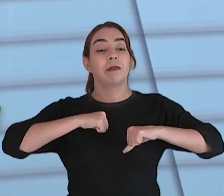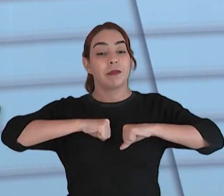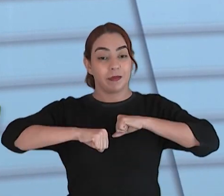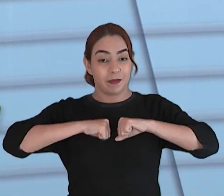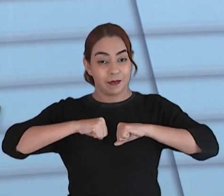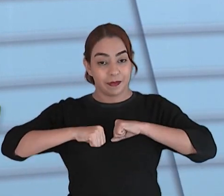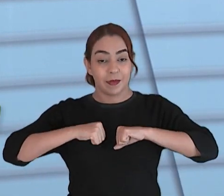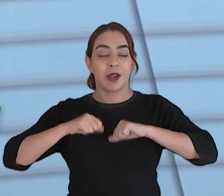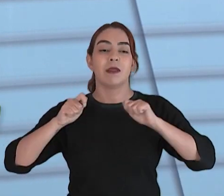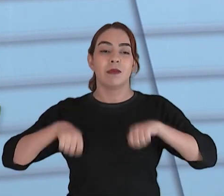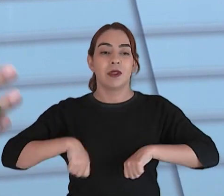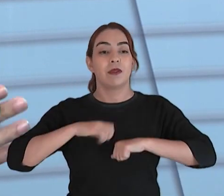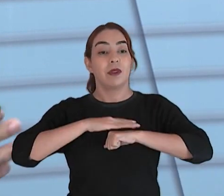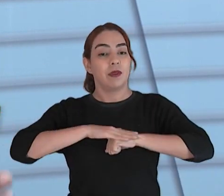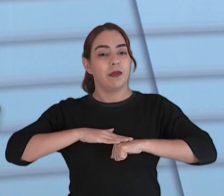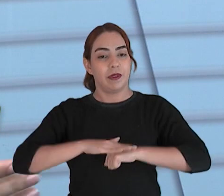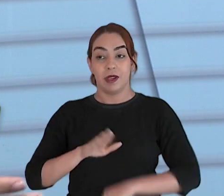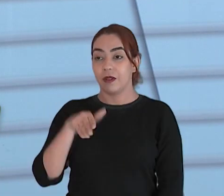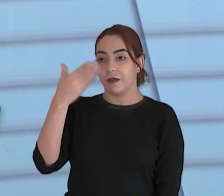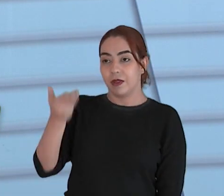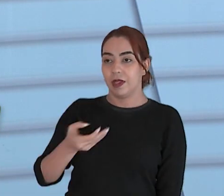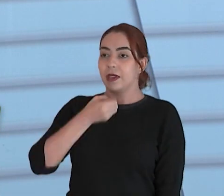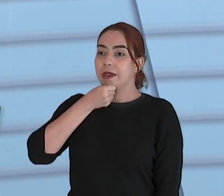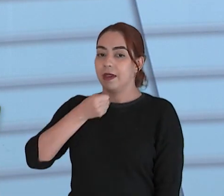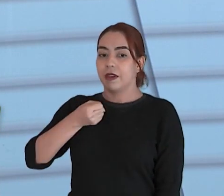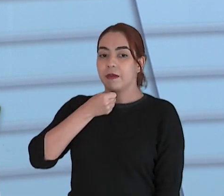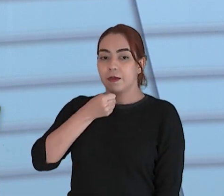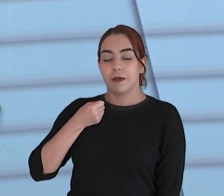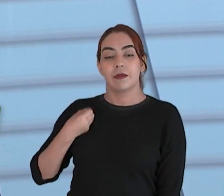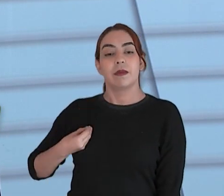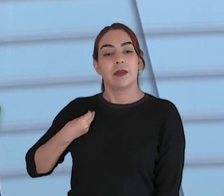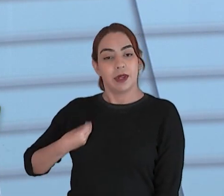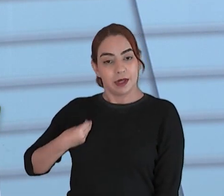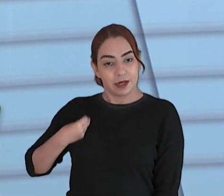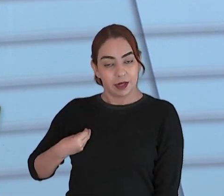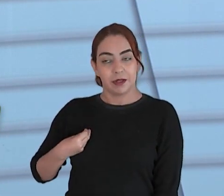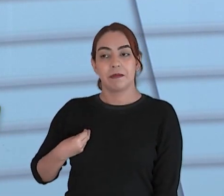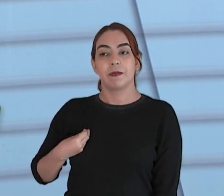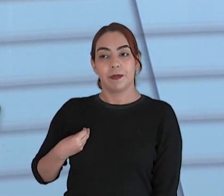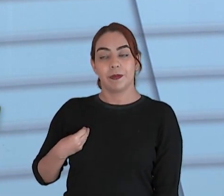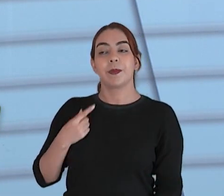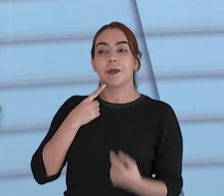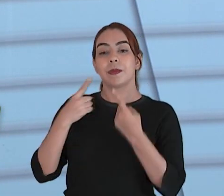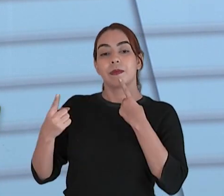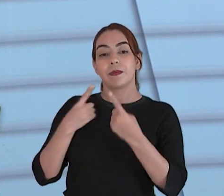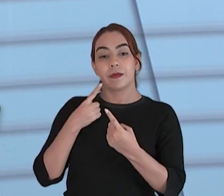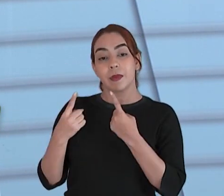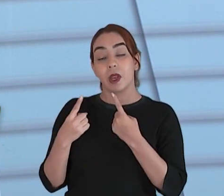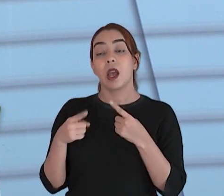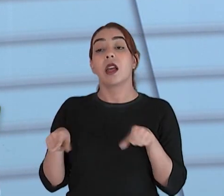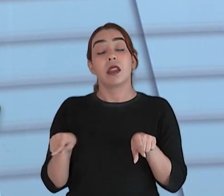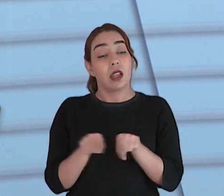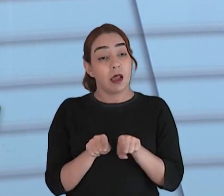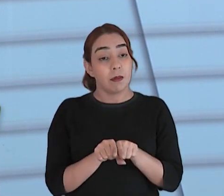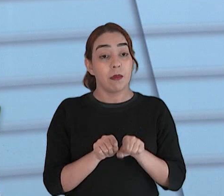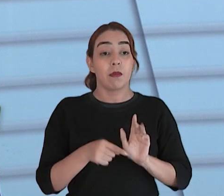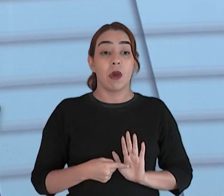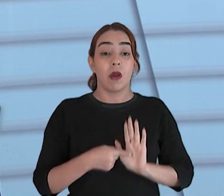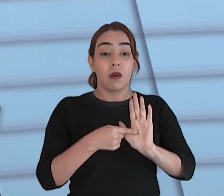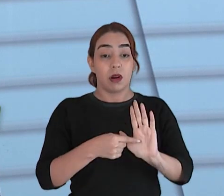poder conversar, não só com você que está aqui presente no estúdio, mas também falar um pouco do nosso trabalho,